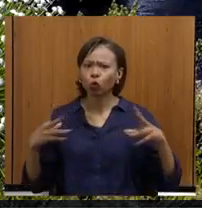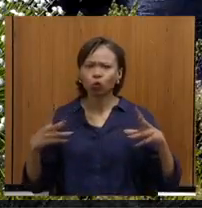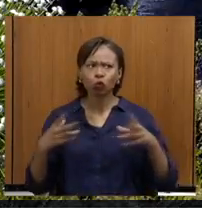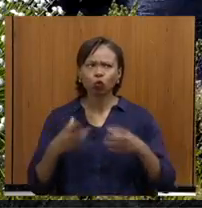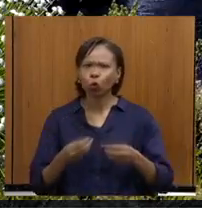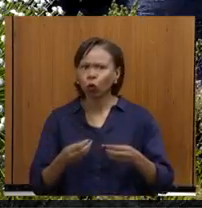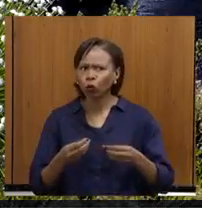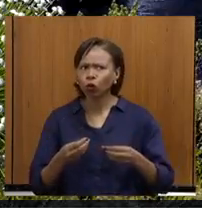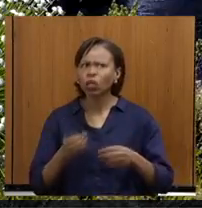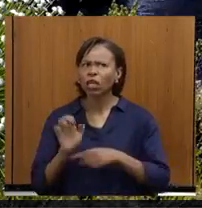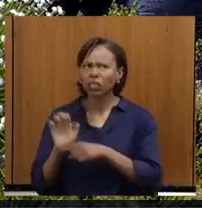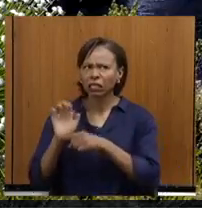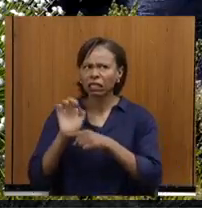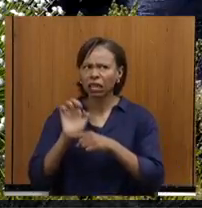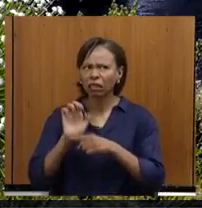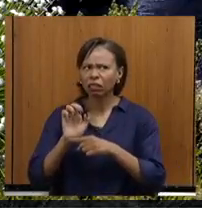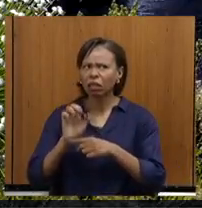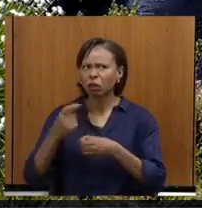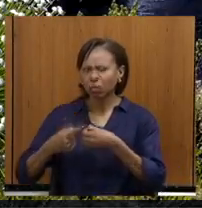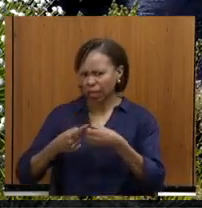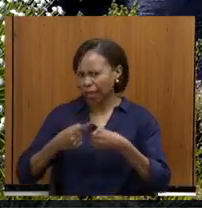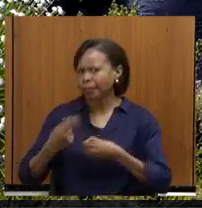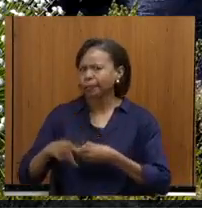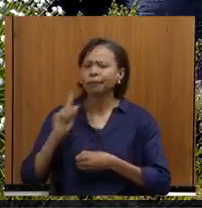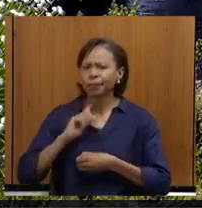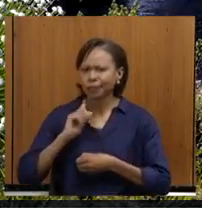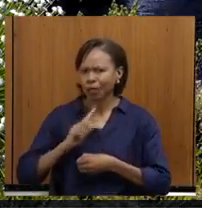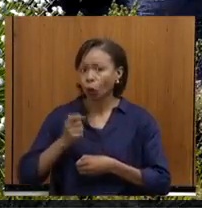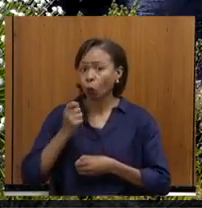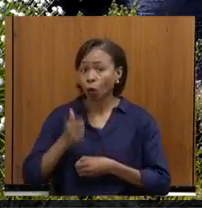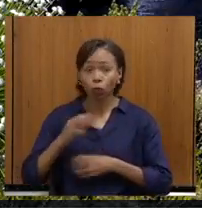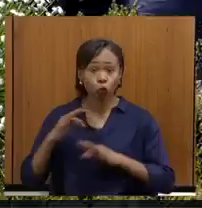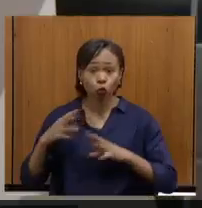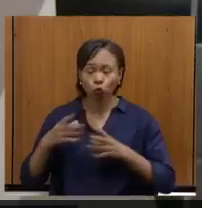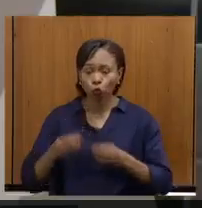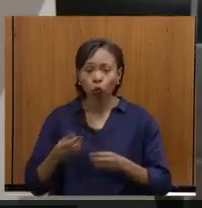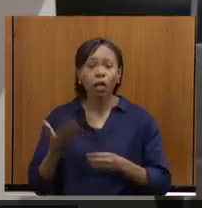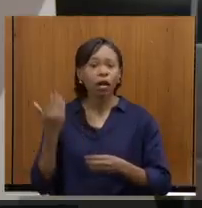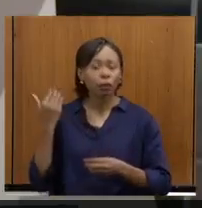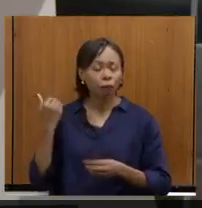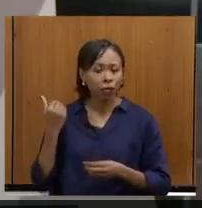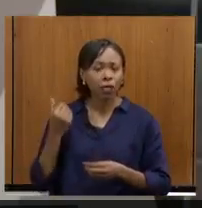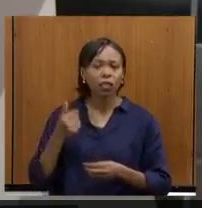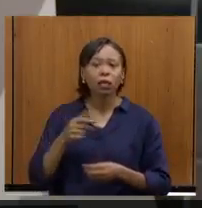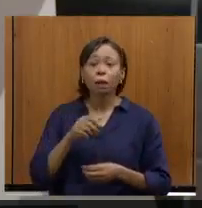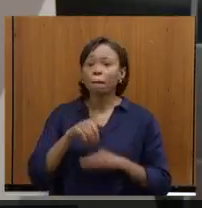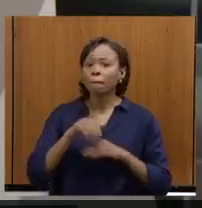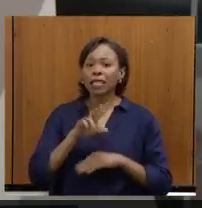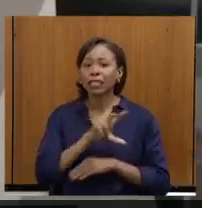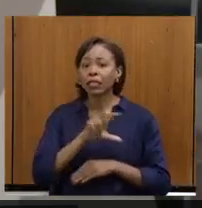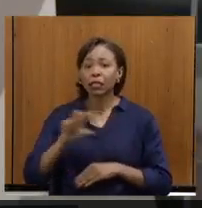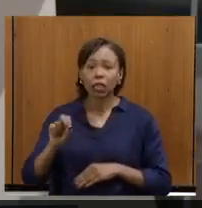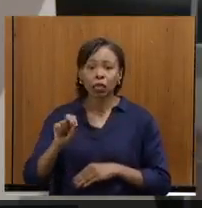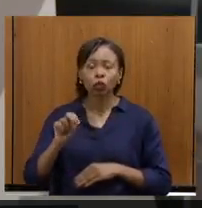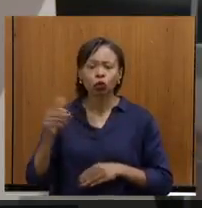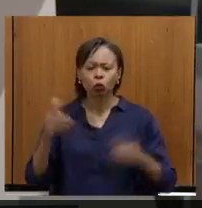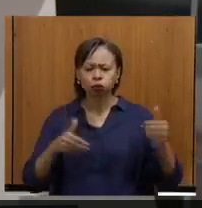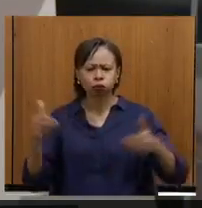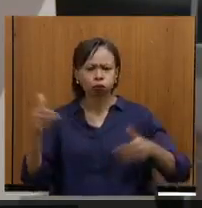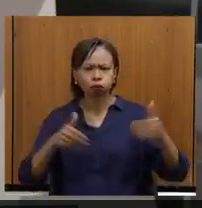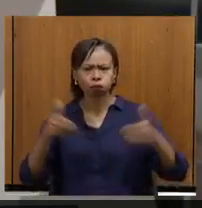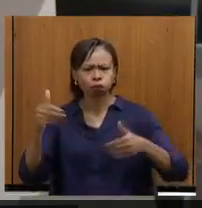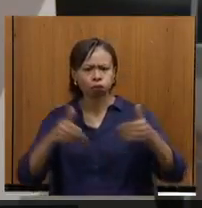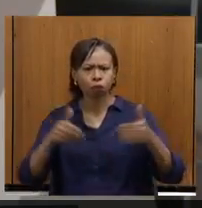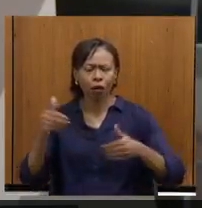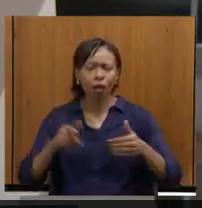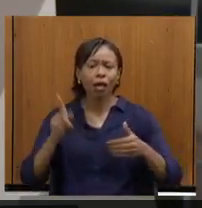municípios. Semana passada, mais de 500 gestores de cultura e turismo estiveram aqui, deputados, no